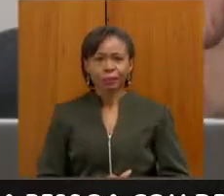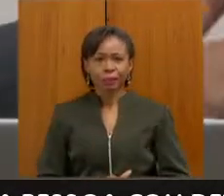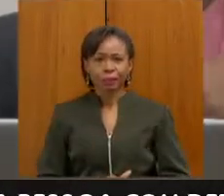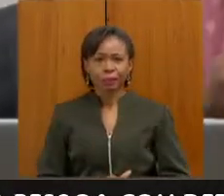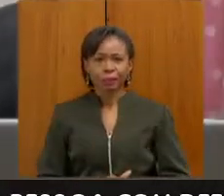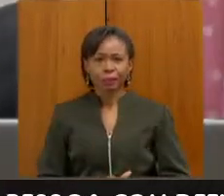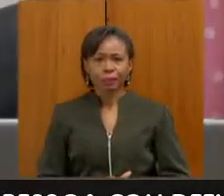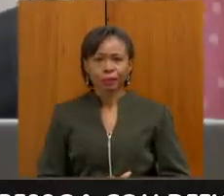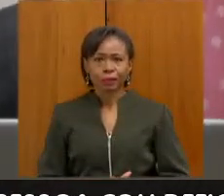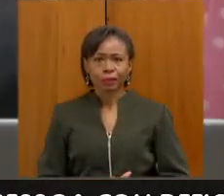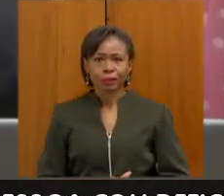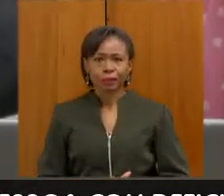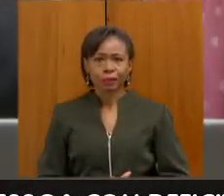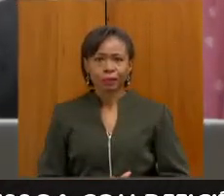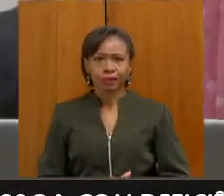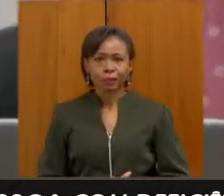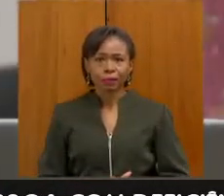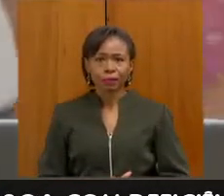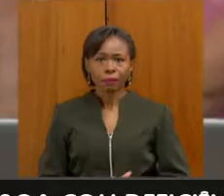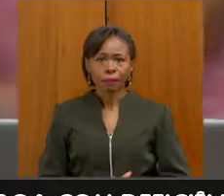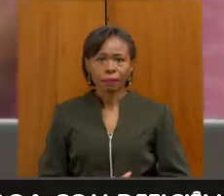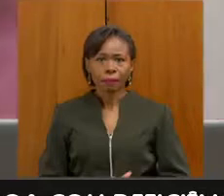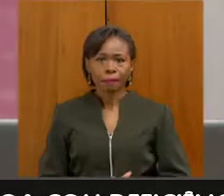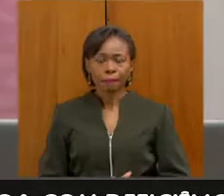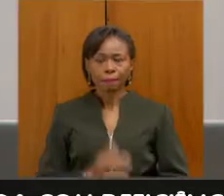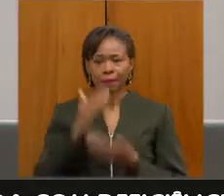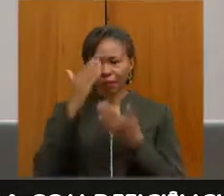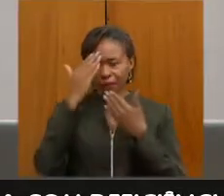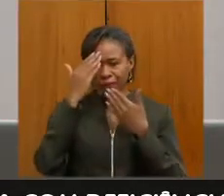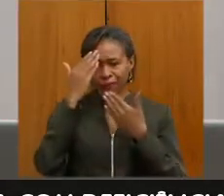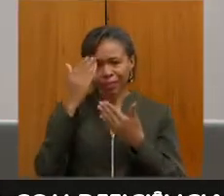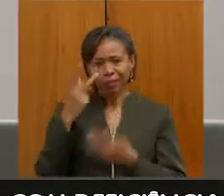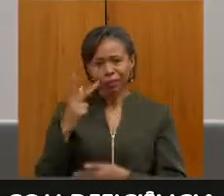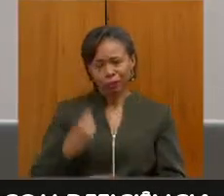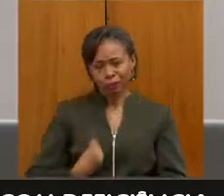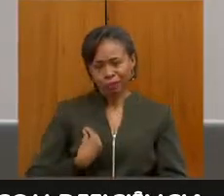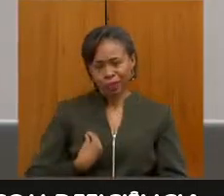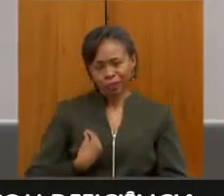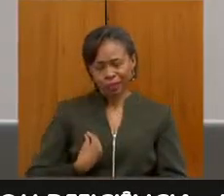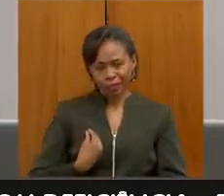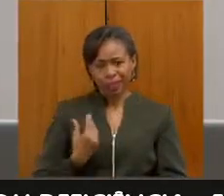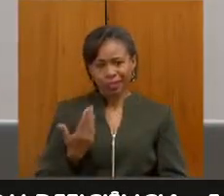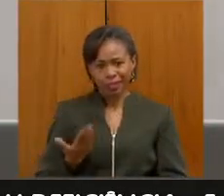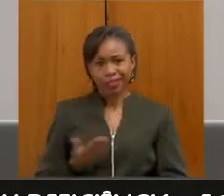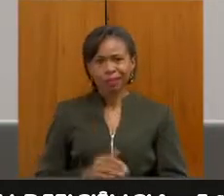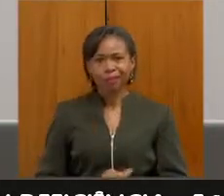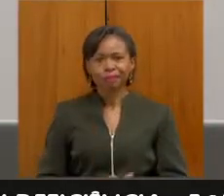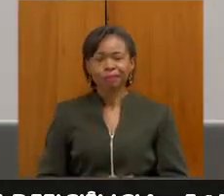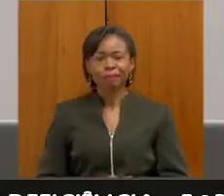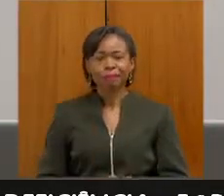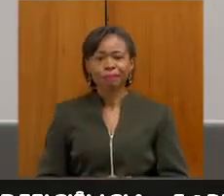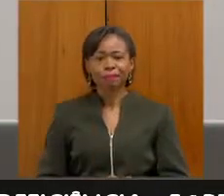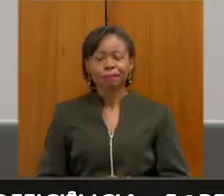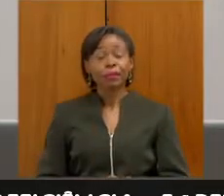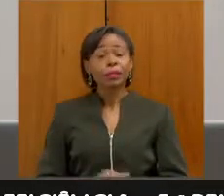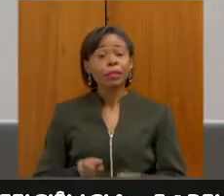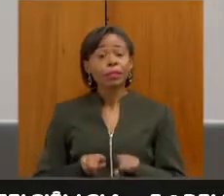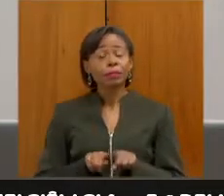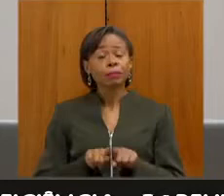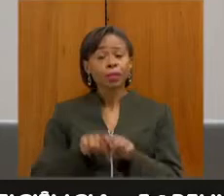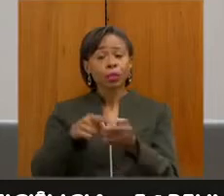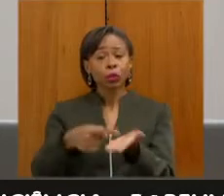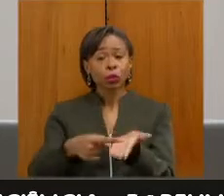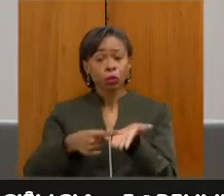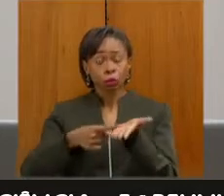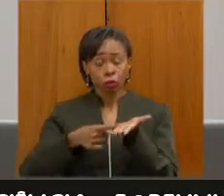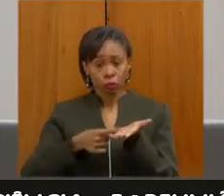Muito bom. Seja bem-vinda, viu, Marli. Muito obrigado pela sua presença, Maria Lúcia. e chamo também para compor